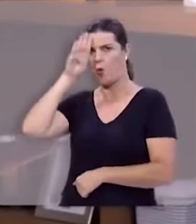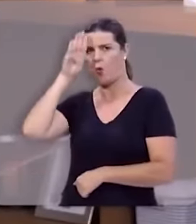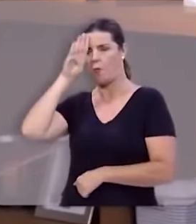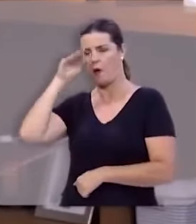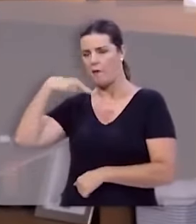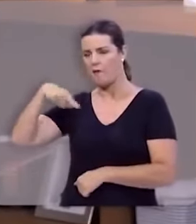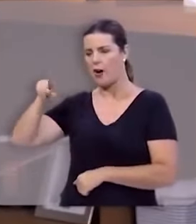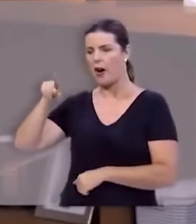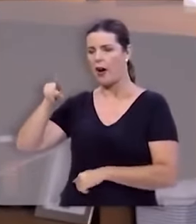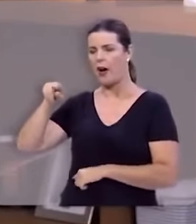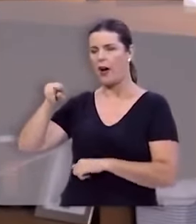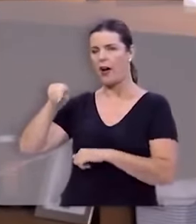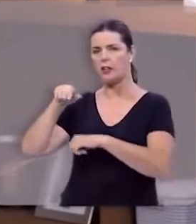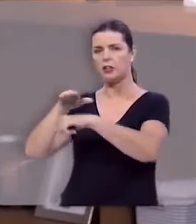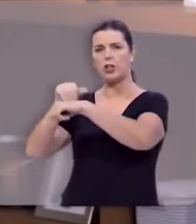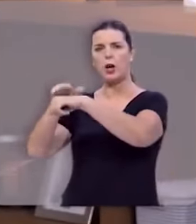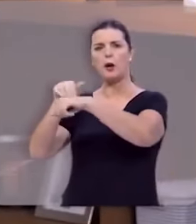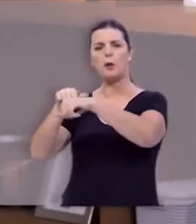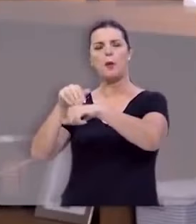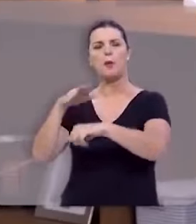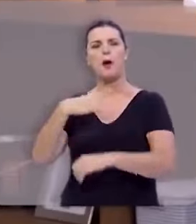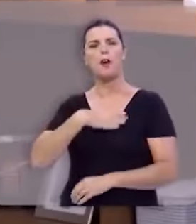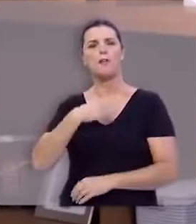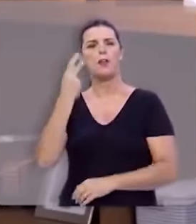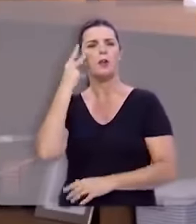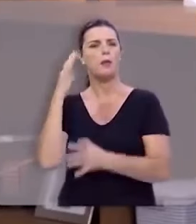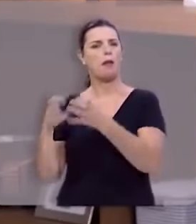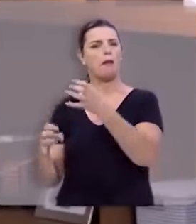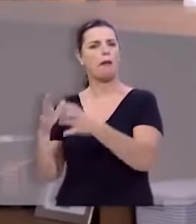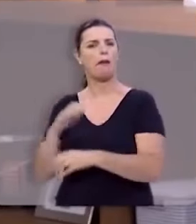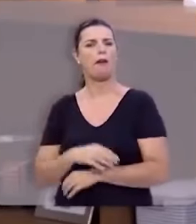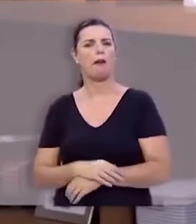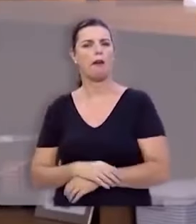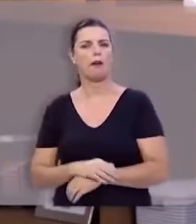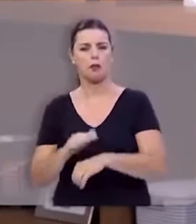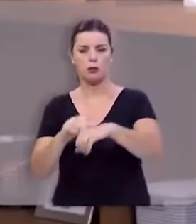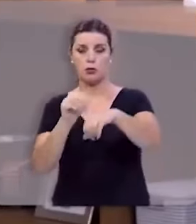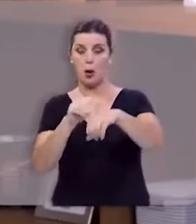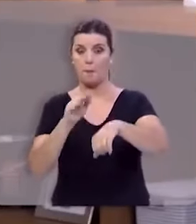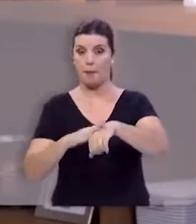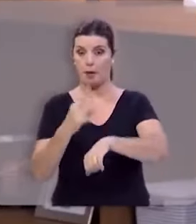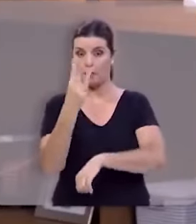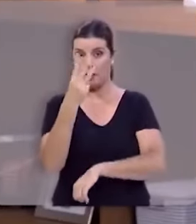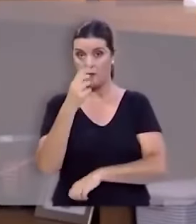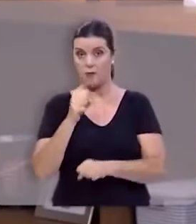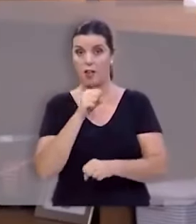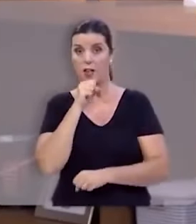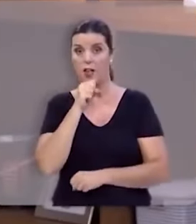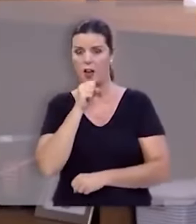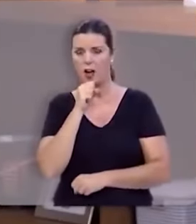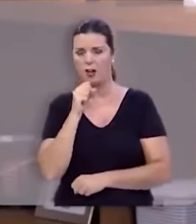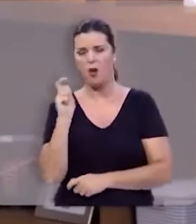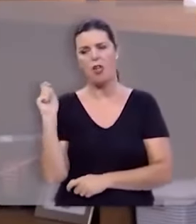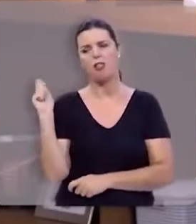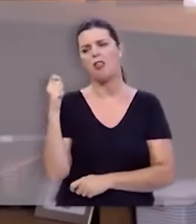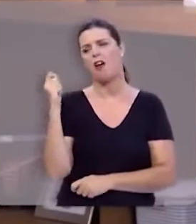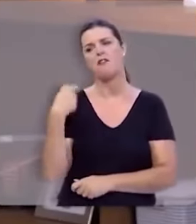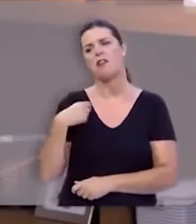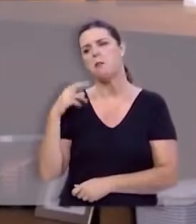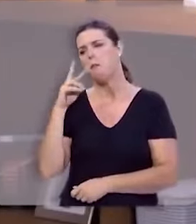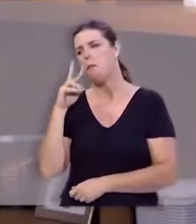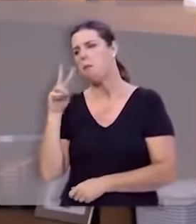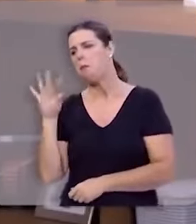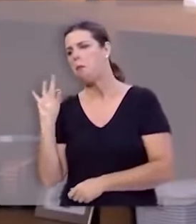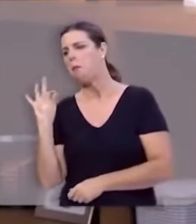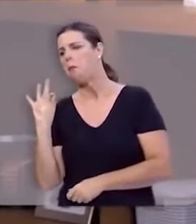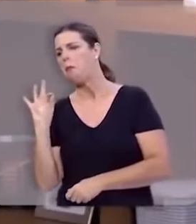vai a casa de Jessé para convocar seus filhos para a guerra ele escolhe os três mais velhos Davi nem foi notado